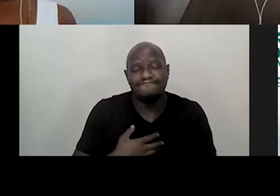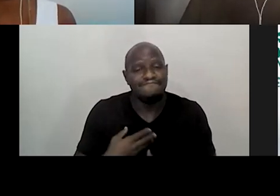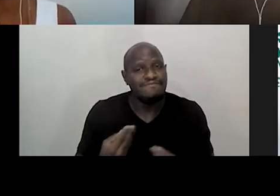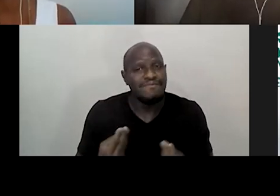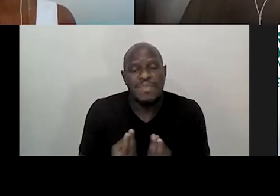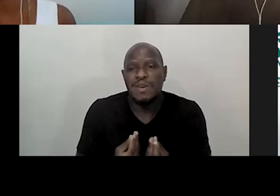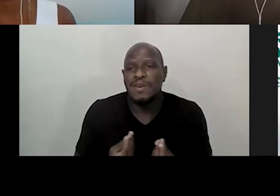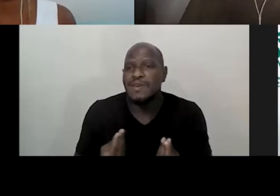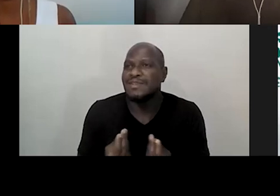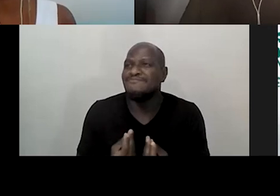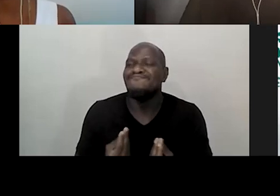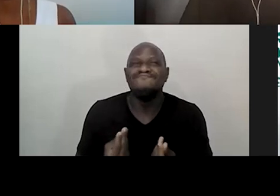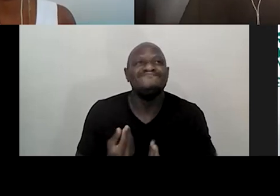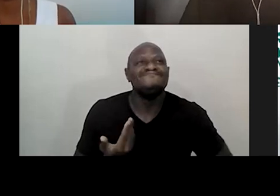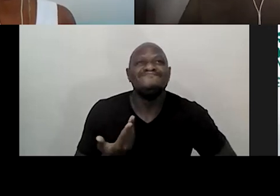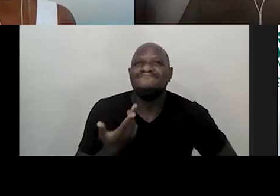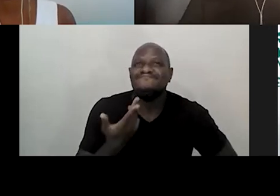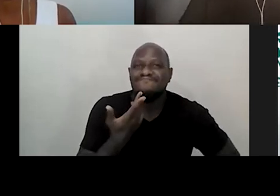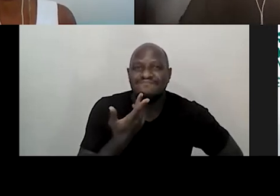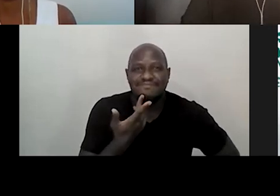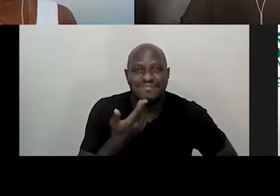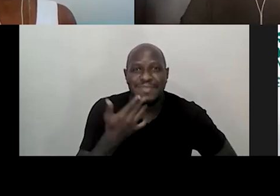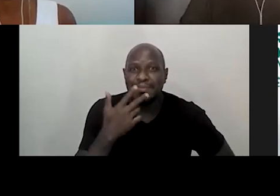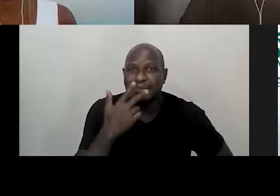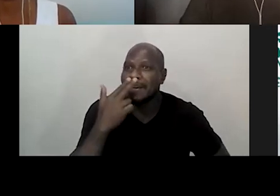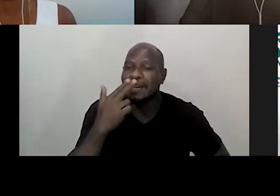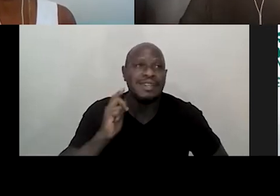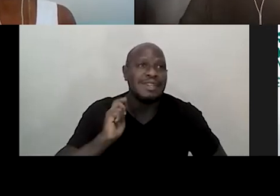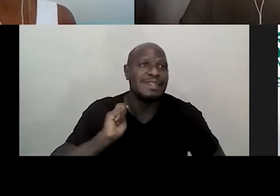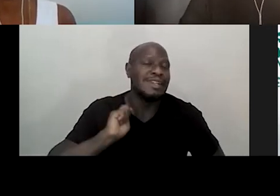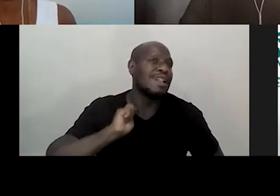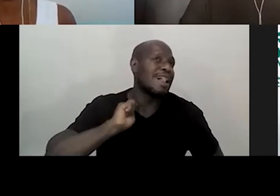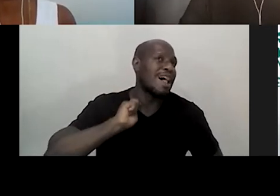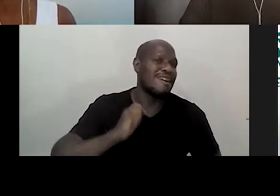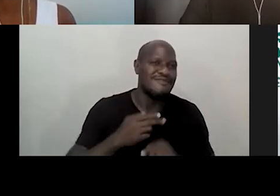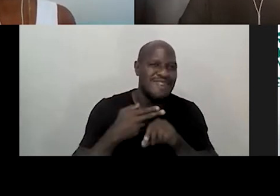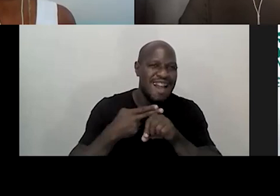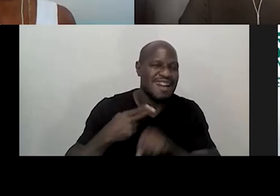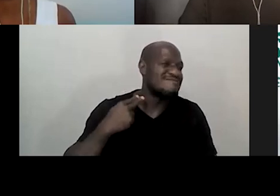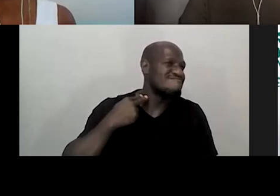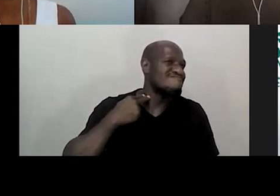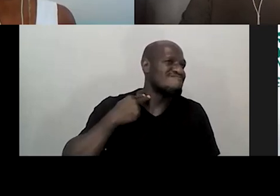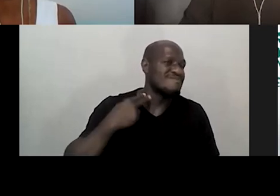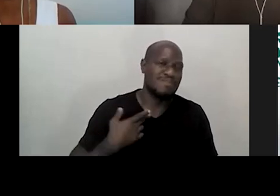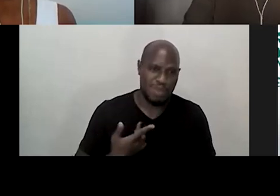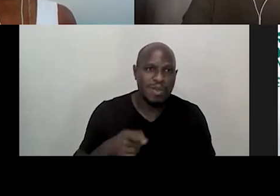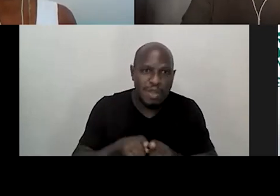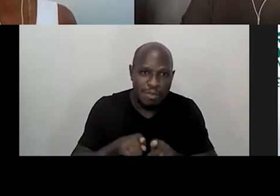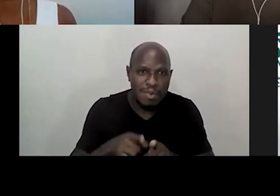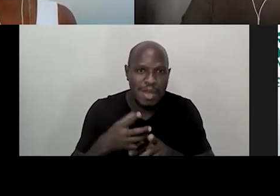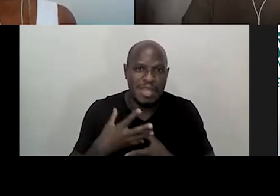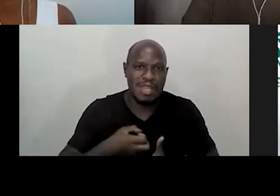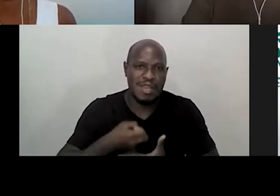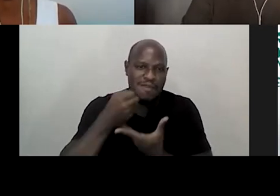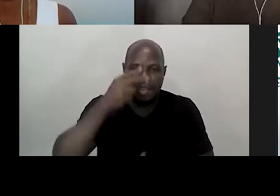mais no... mais com a faca na jugular aqui. Então, eu também me salvei nessa história.